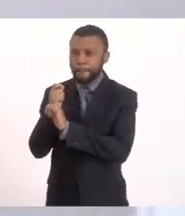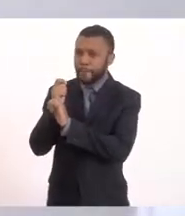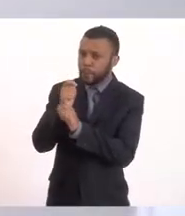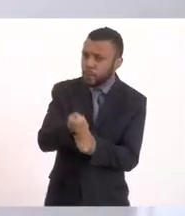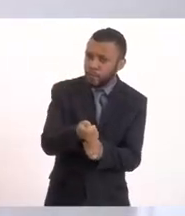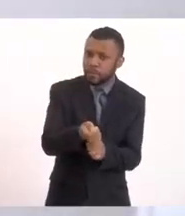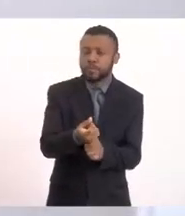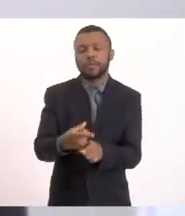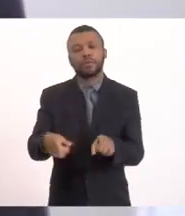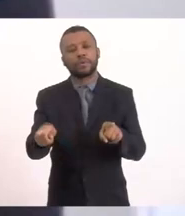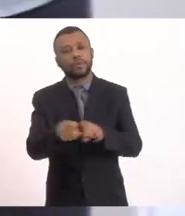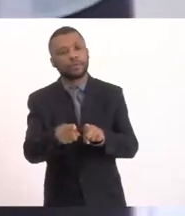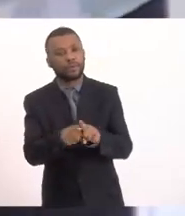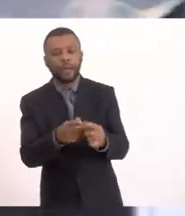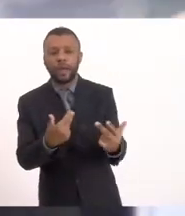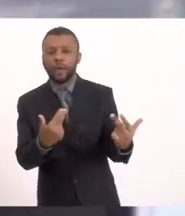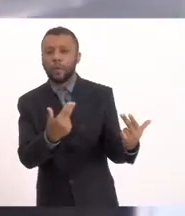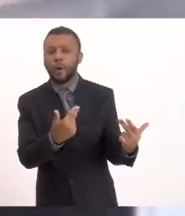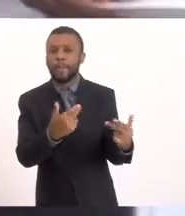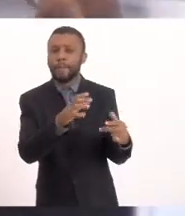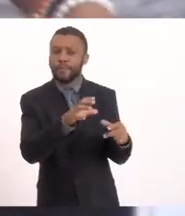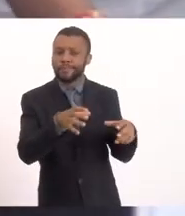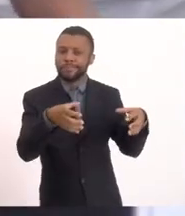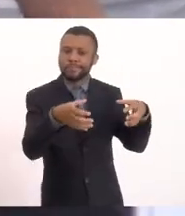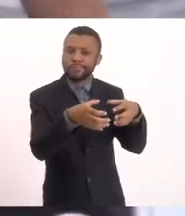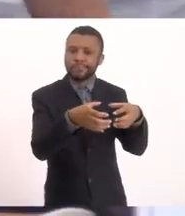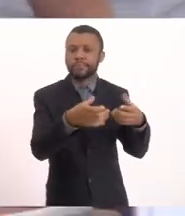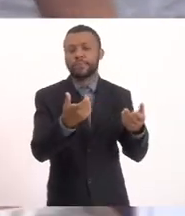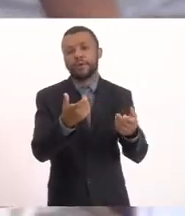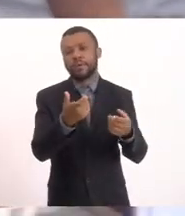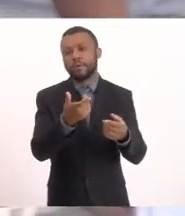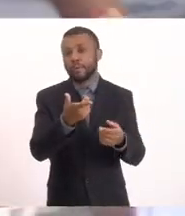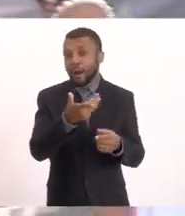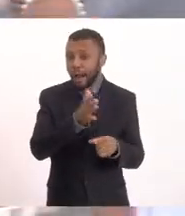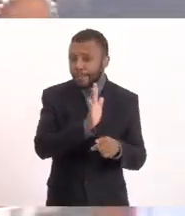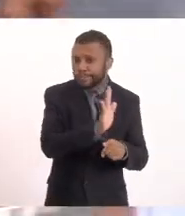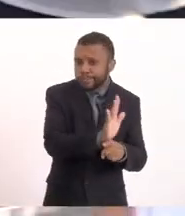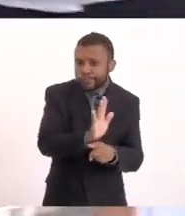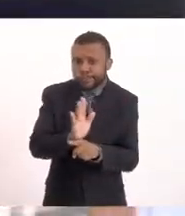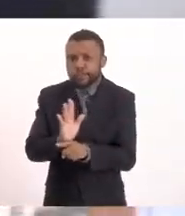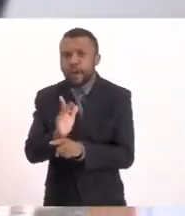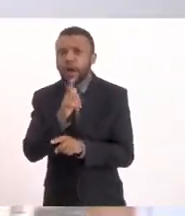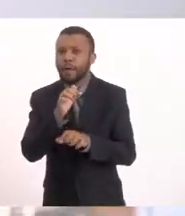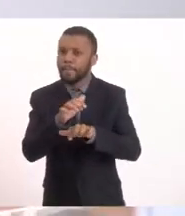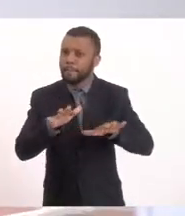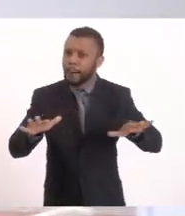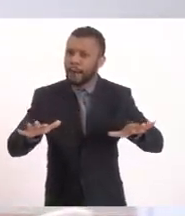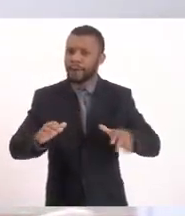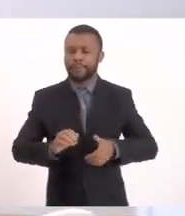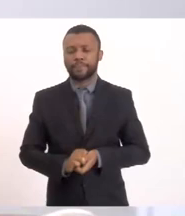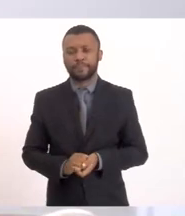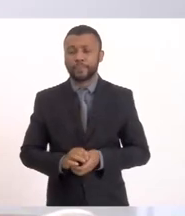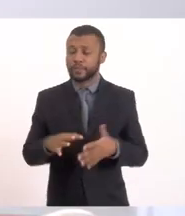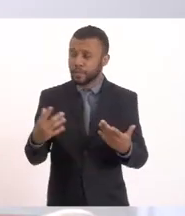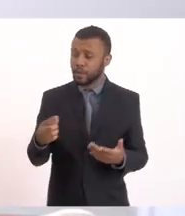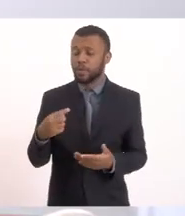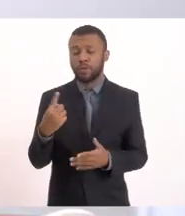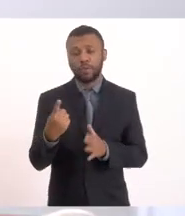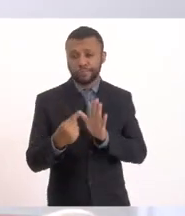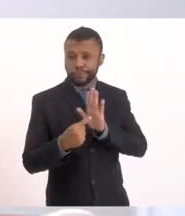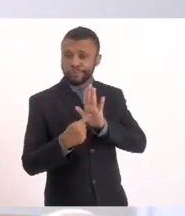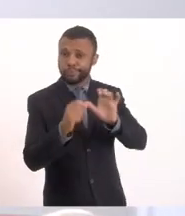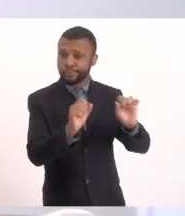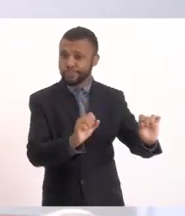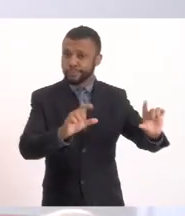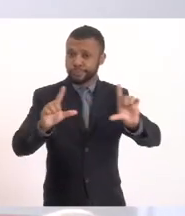como também para o socorro, salvamento e mar ali. Nós trouxemos uma apresentação, se o senhor permitir, que a